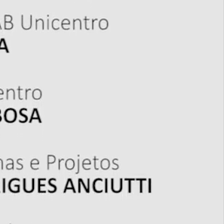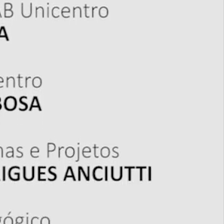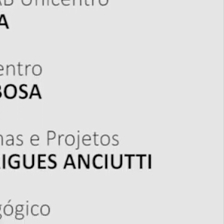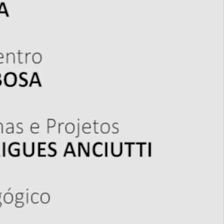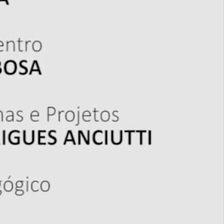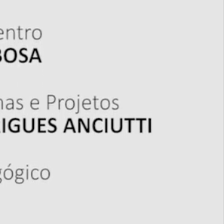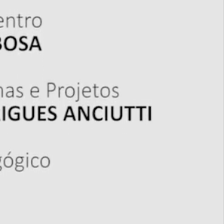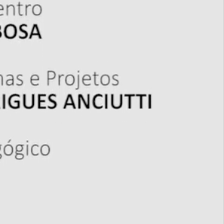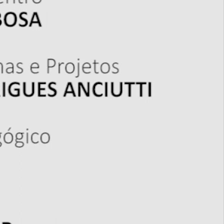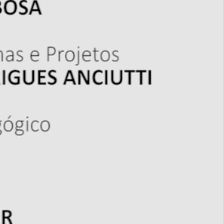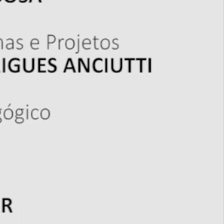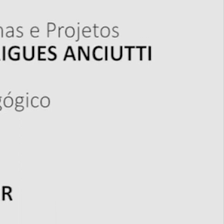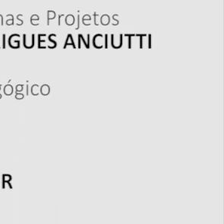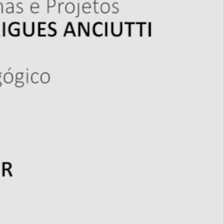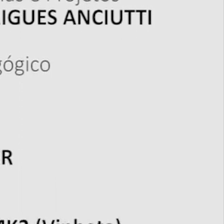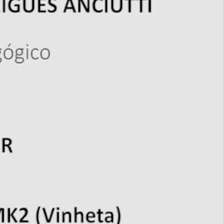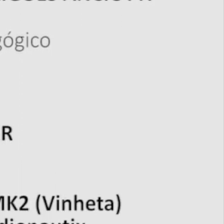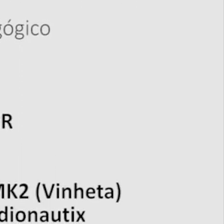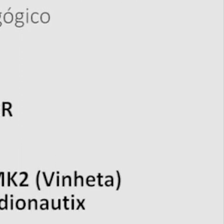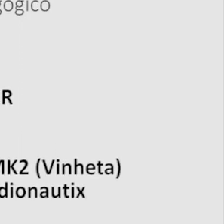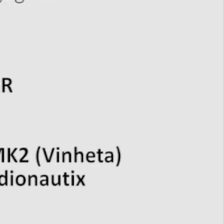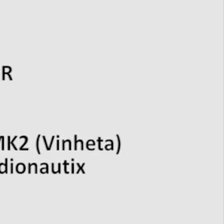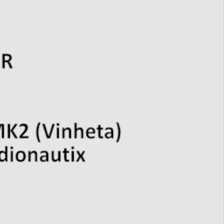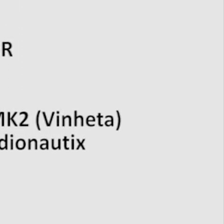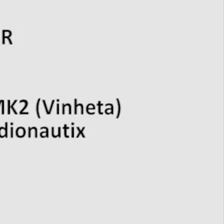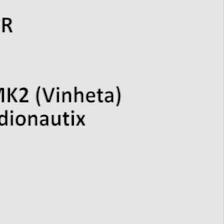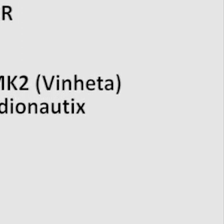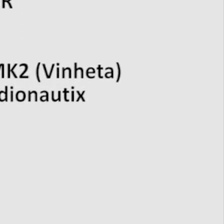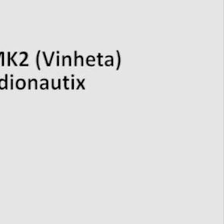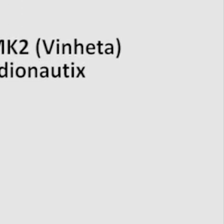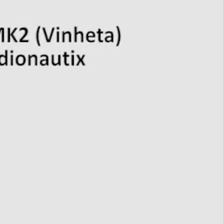e aí e